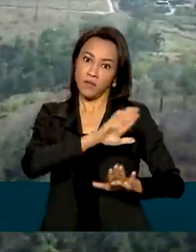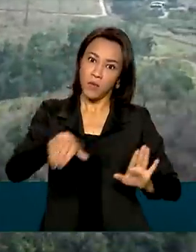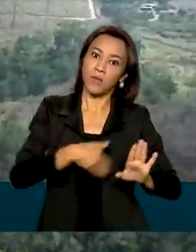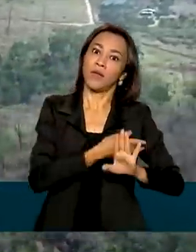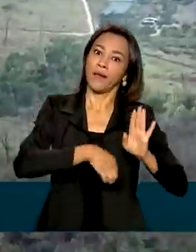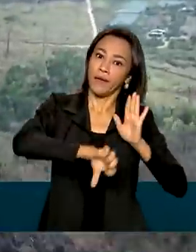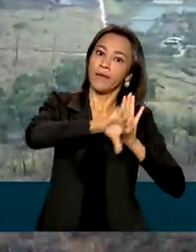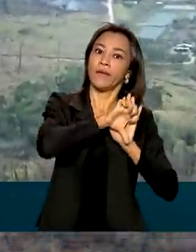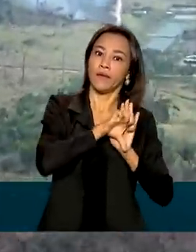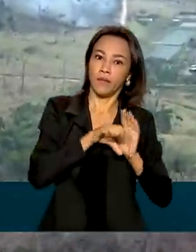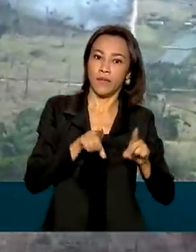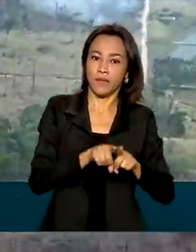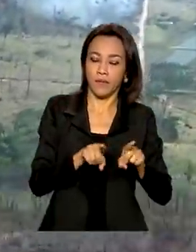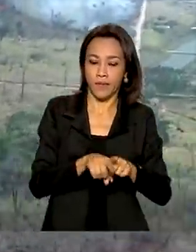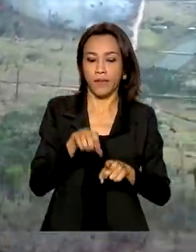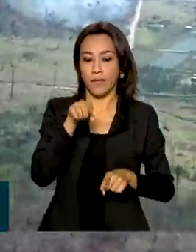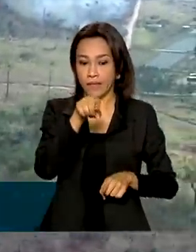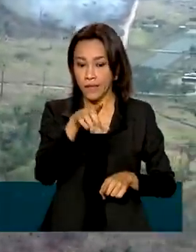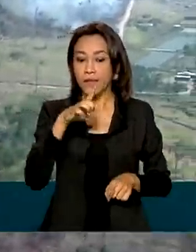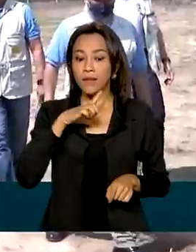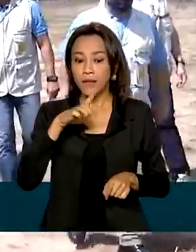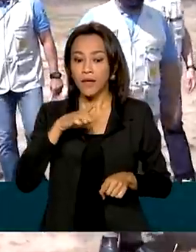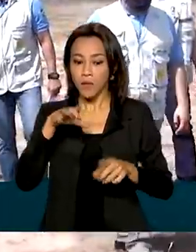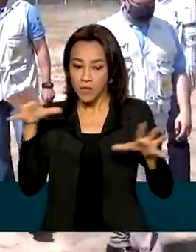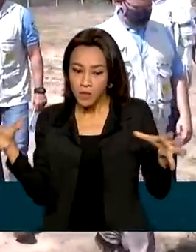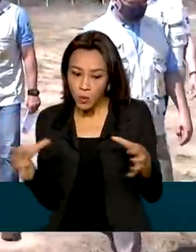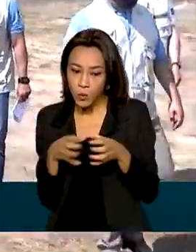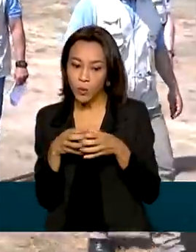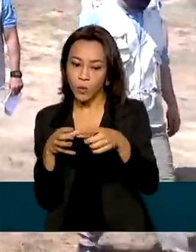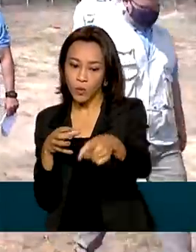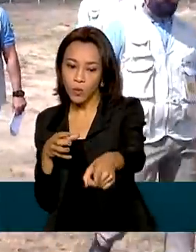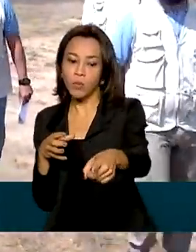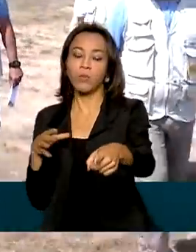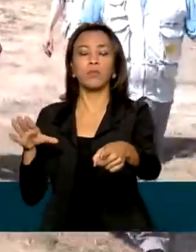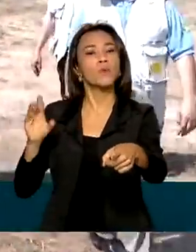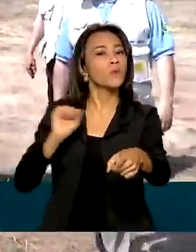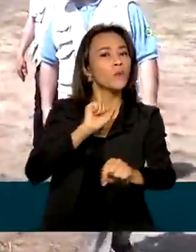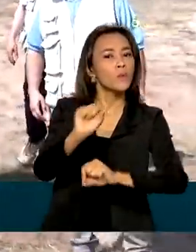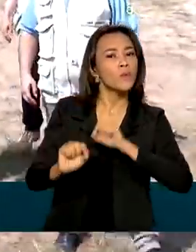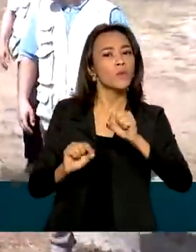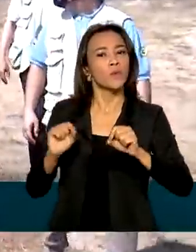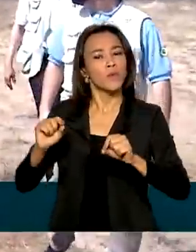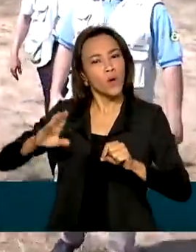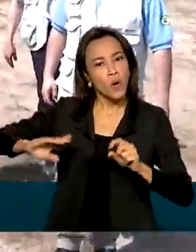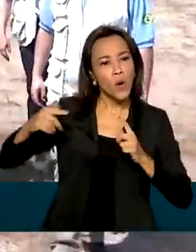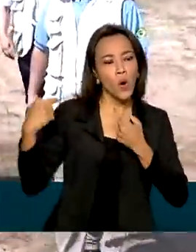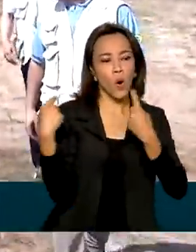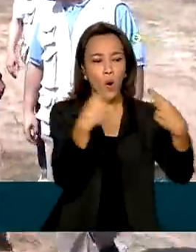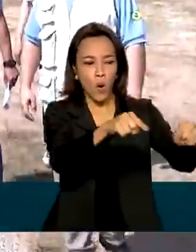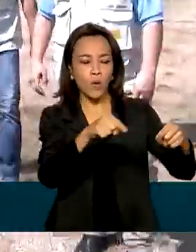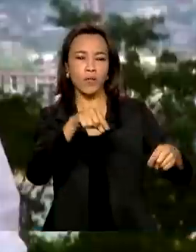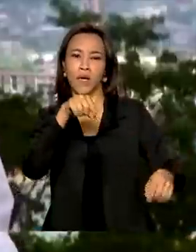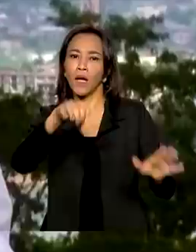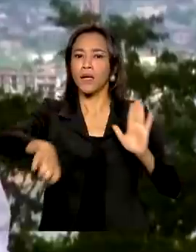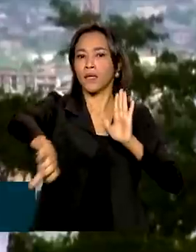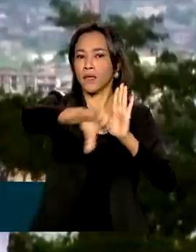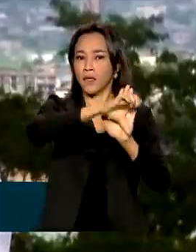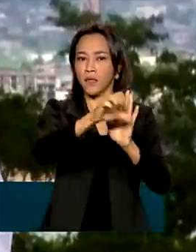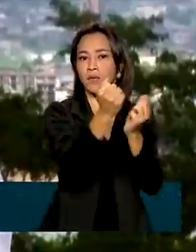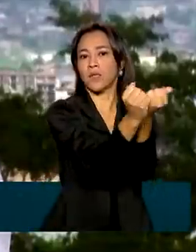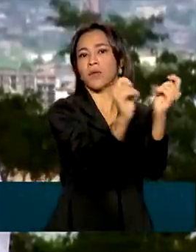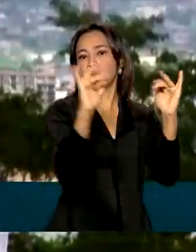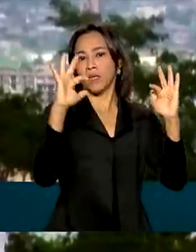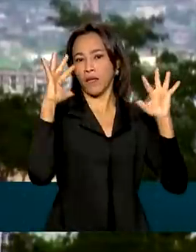do Pará está na mira da Operação Samaúma, uma ação conjunta de combate a ilícitos ambientais. O